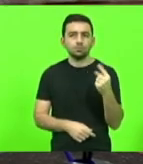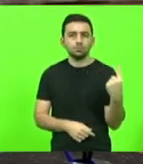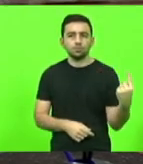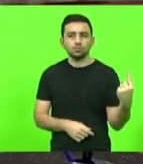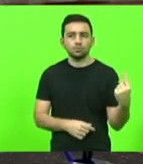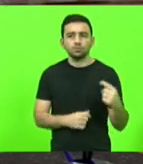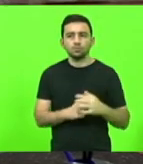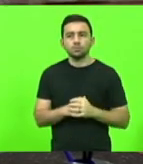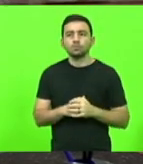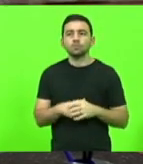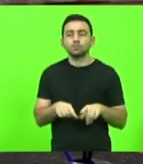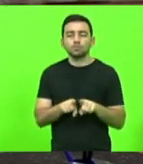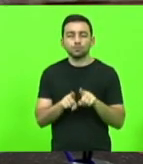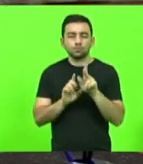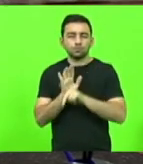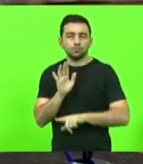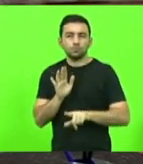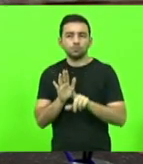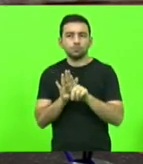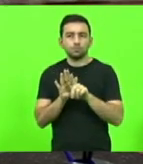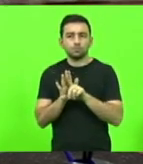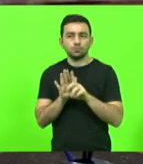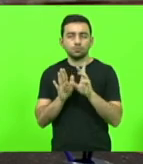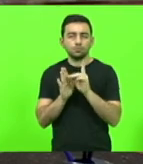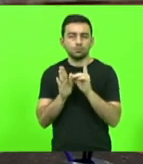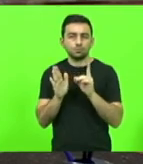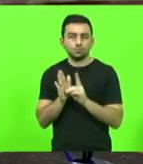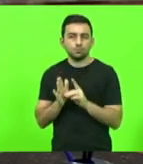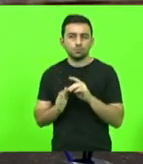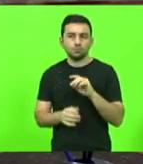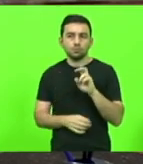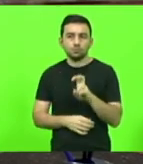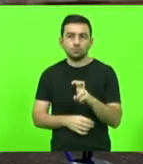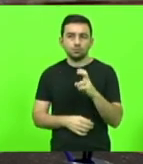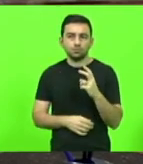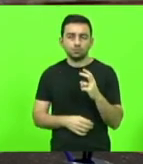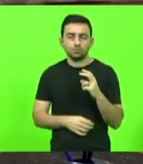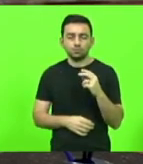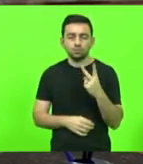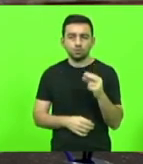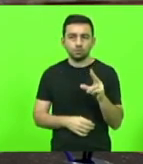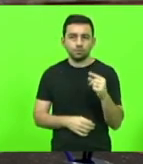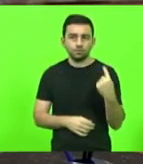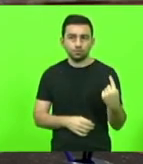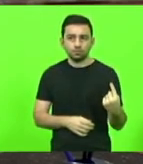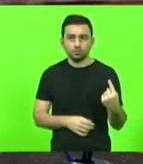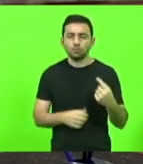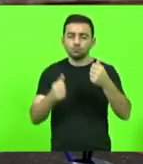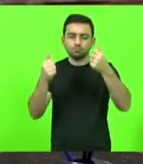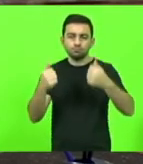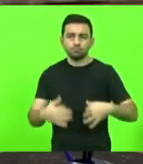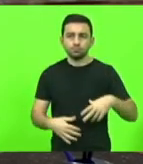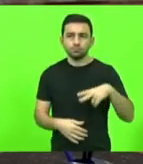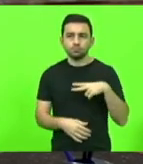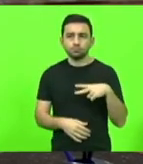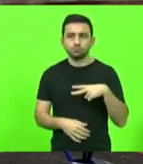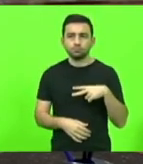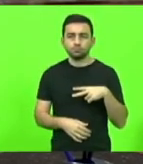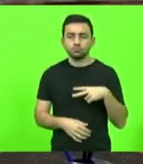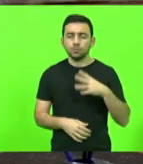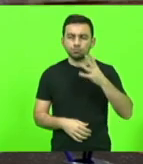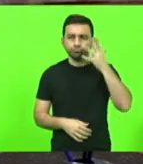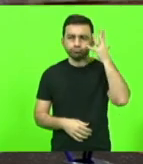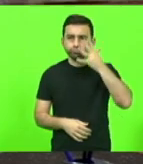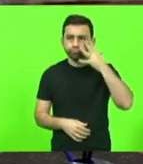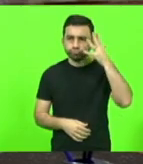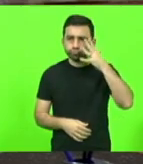E ao projeto de decreto de lei nº 5 de 2021. E explicações pessoais. Fizeram uso da